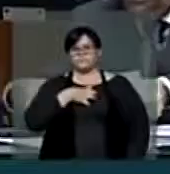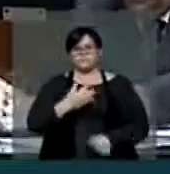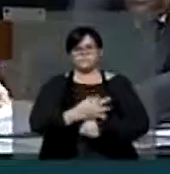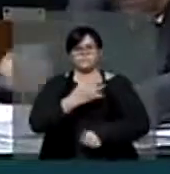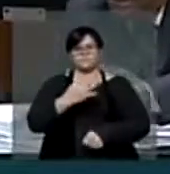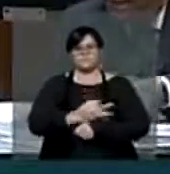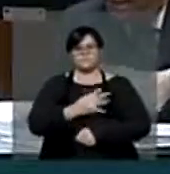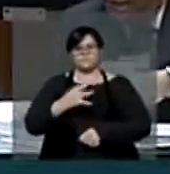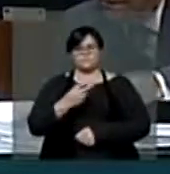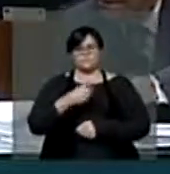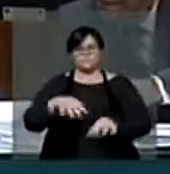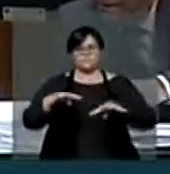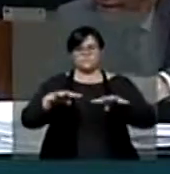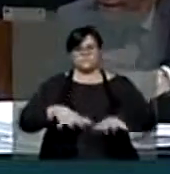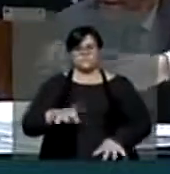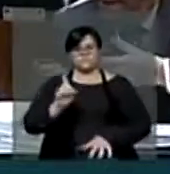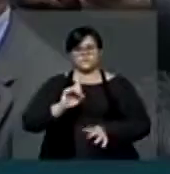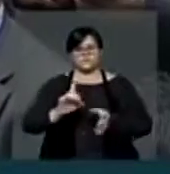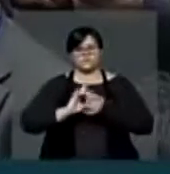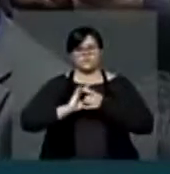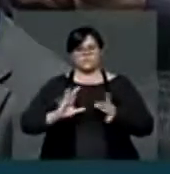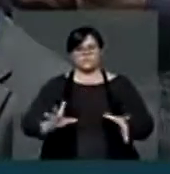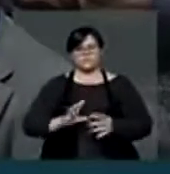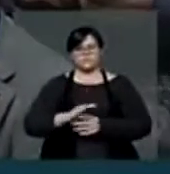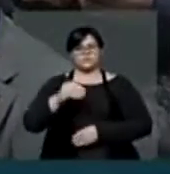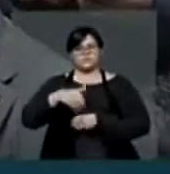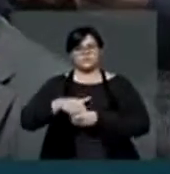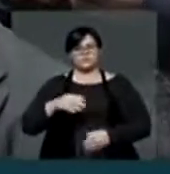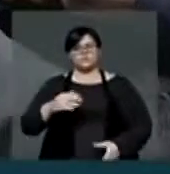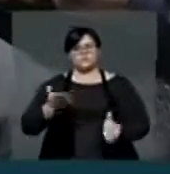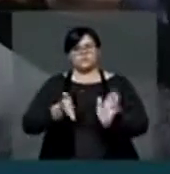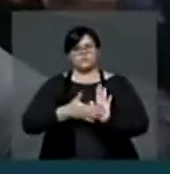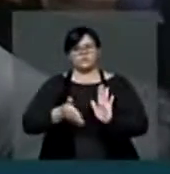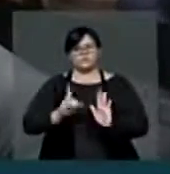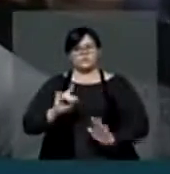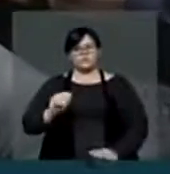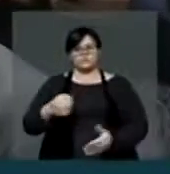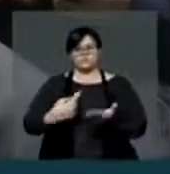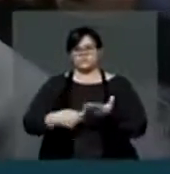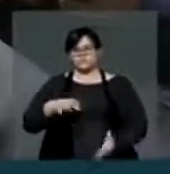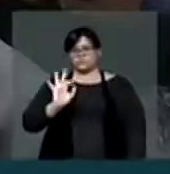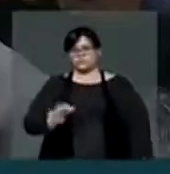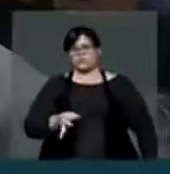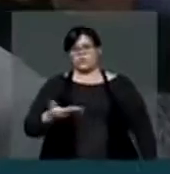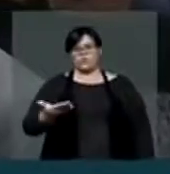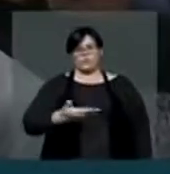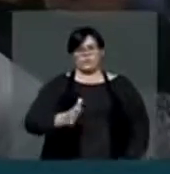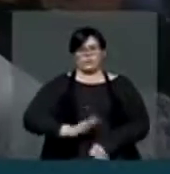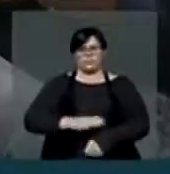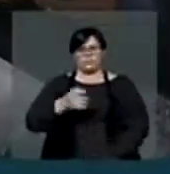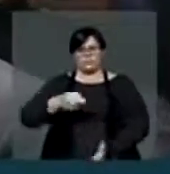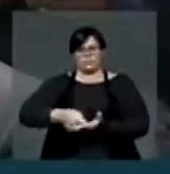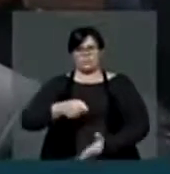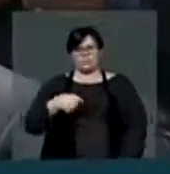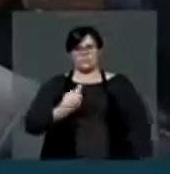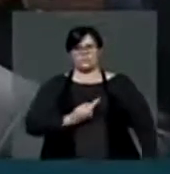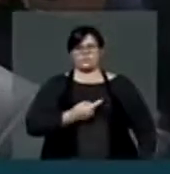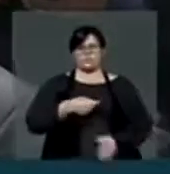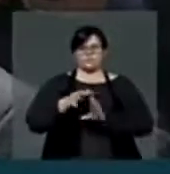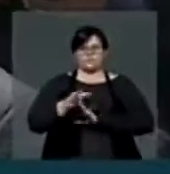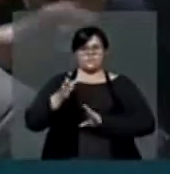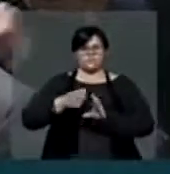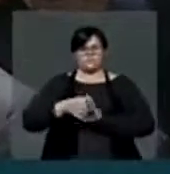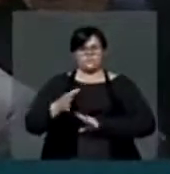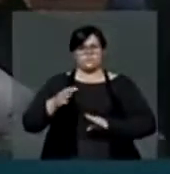a toda a vida no plenário de não permitir que votássemos a ordem do dia que estava convocada. Nós vamos orientar